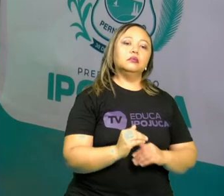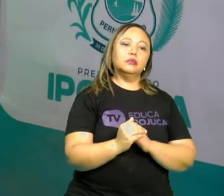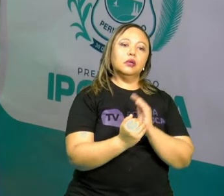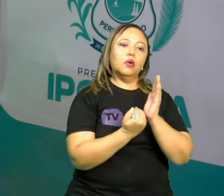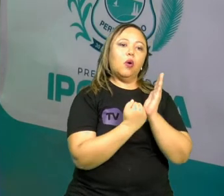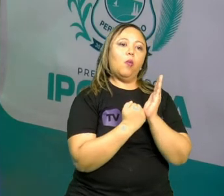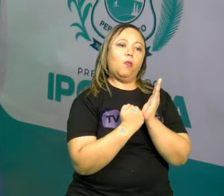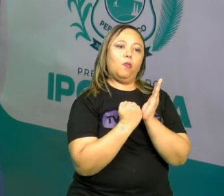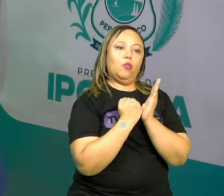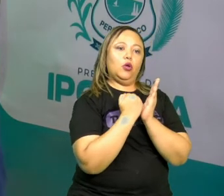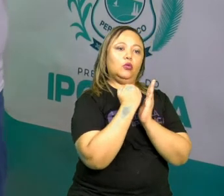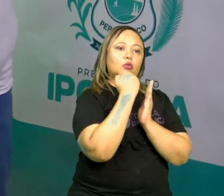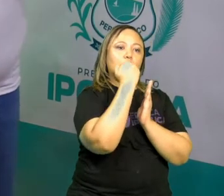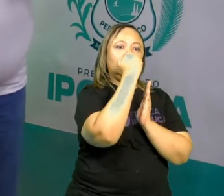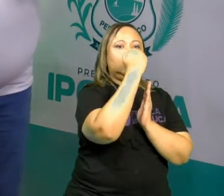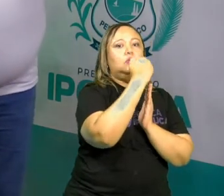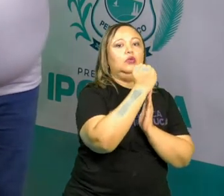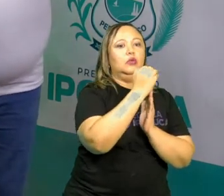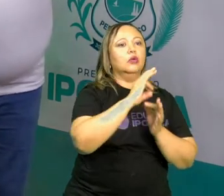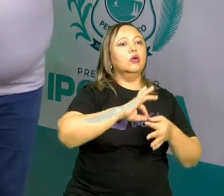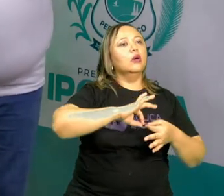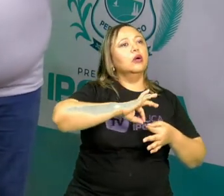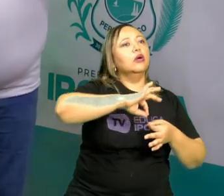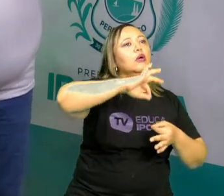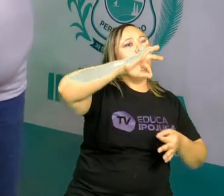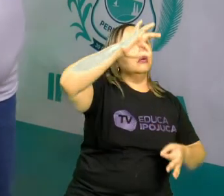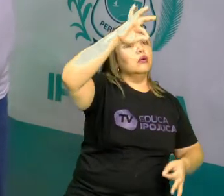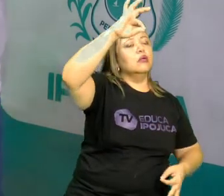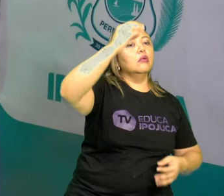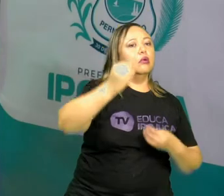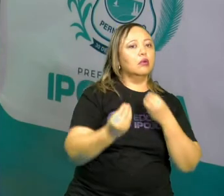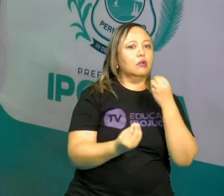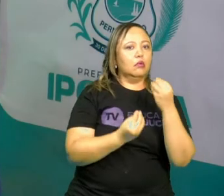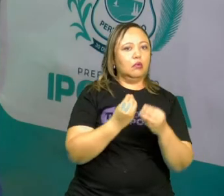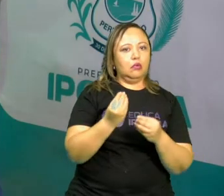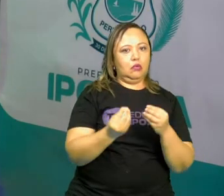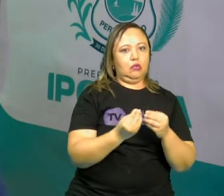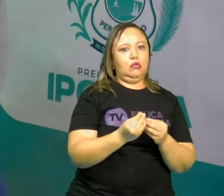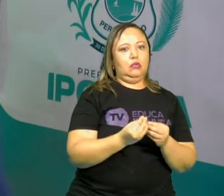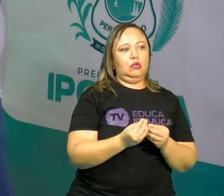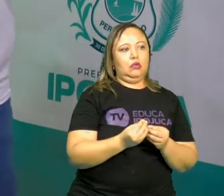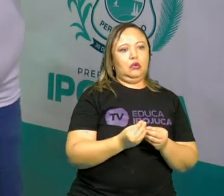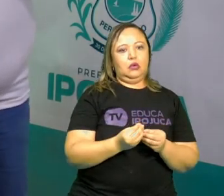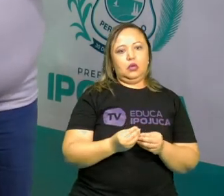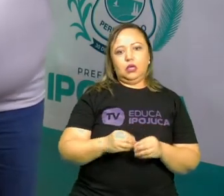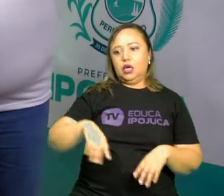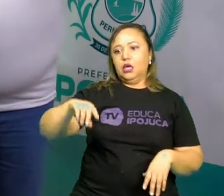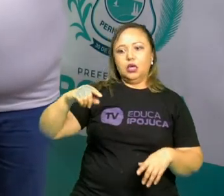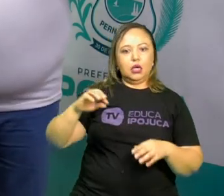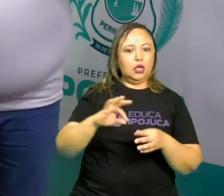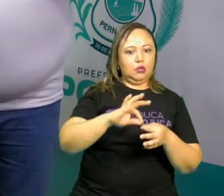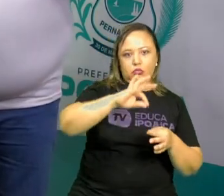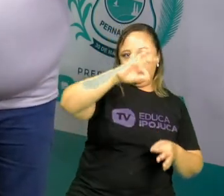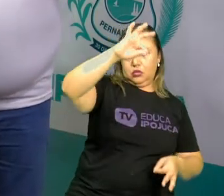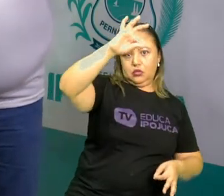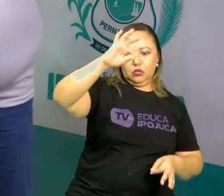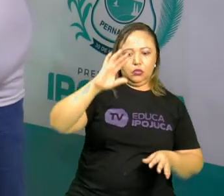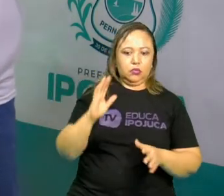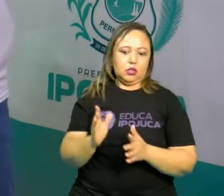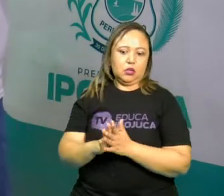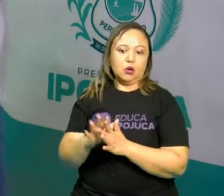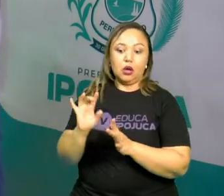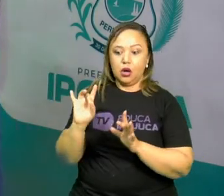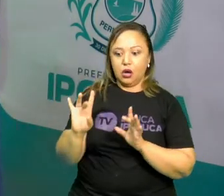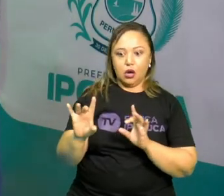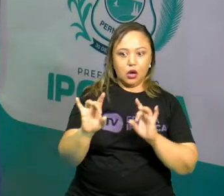demográfica, ela é medida através do território de cada país, dividido pela